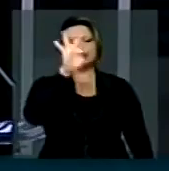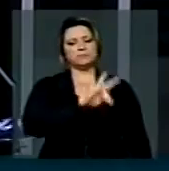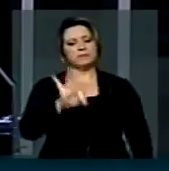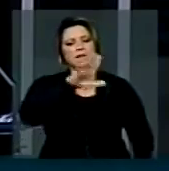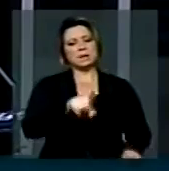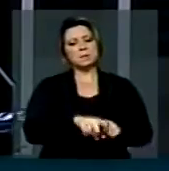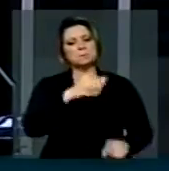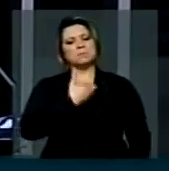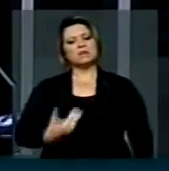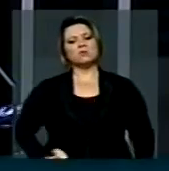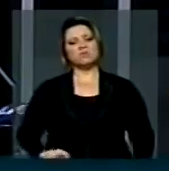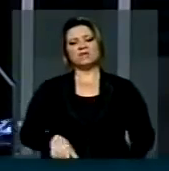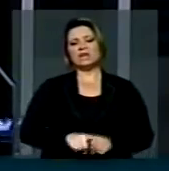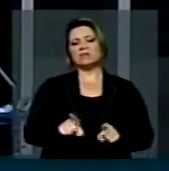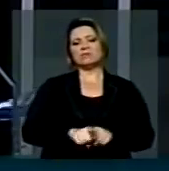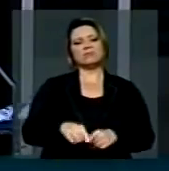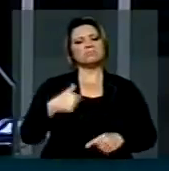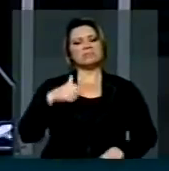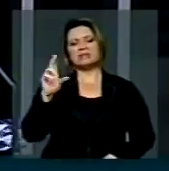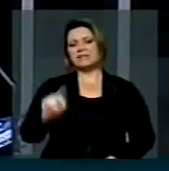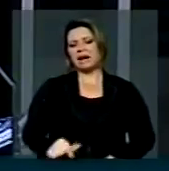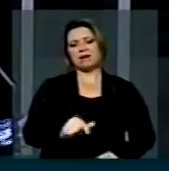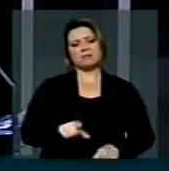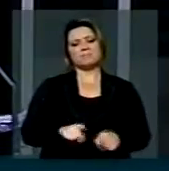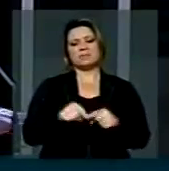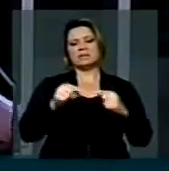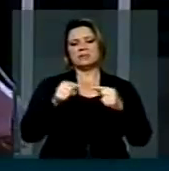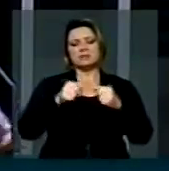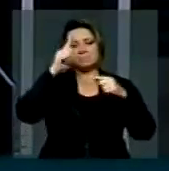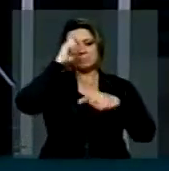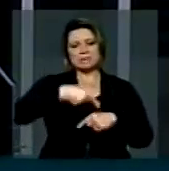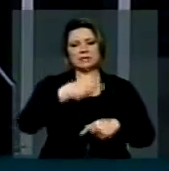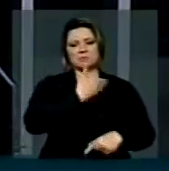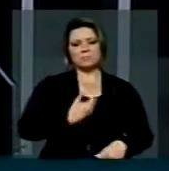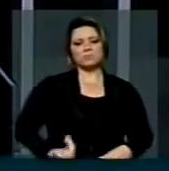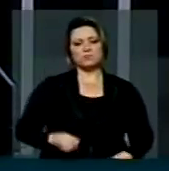incompetência e por não ter condições de governar adequadamente o país.